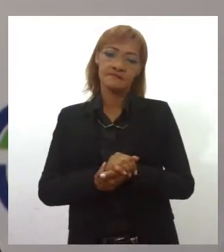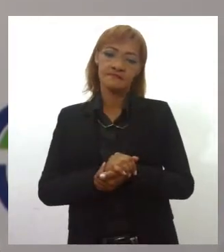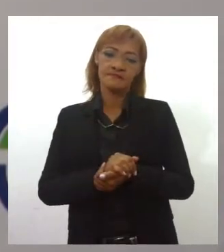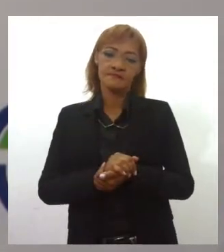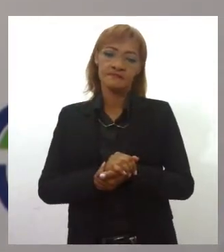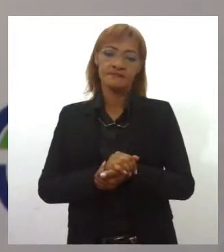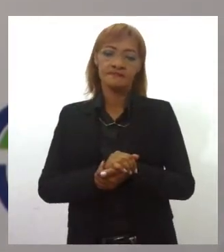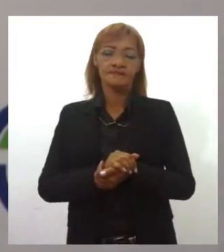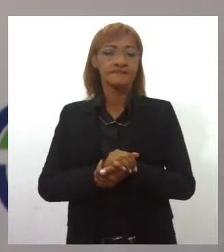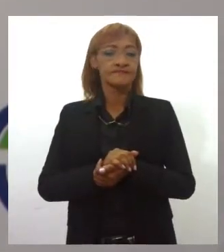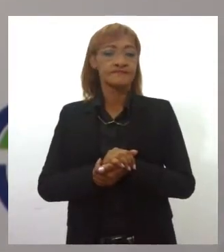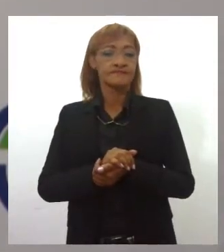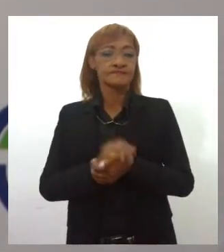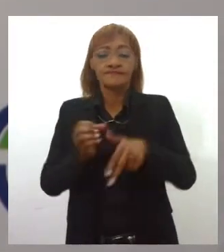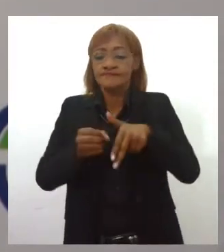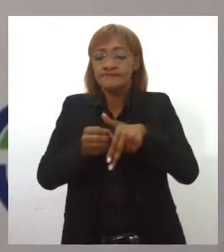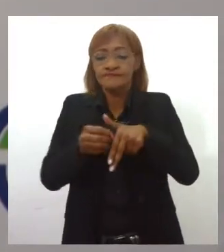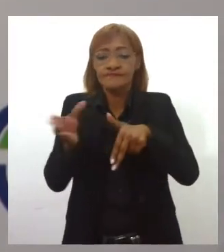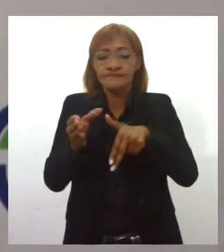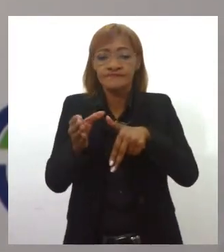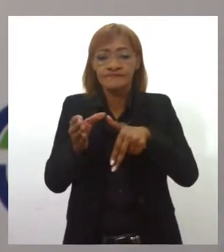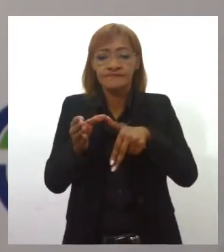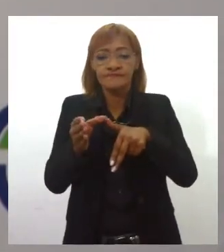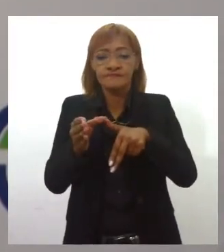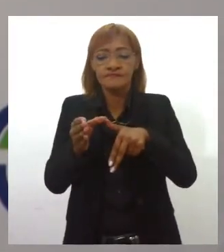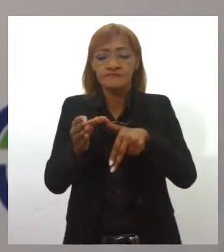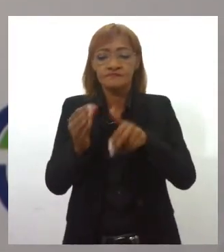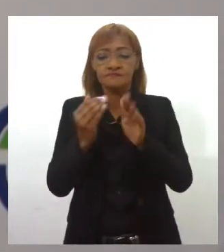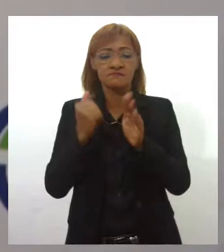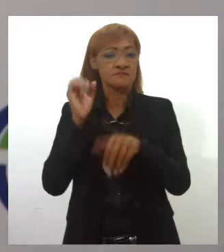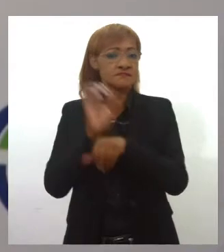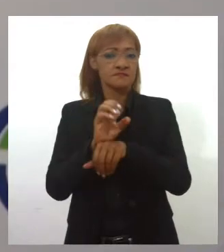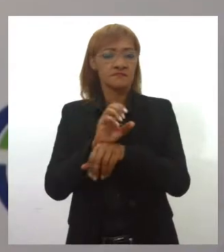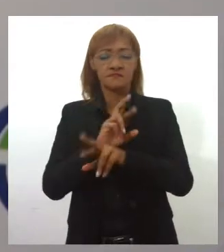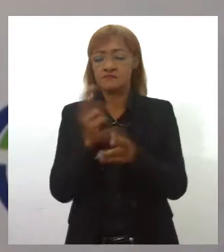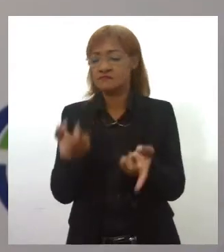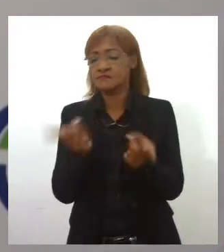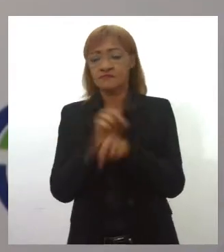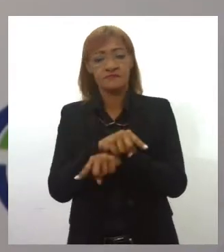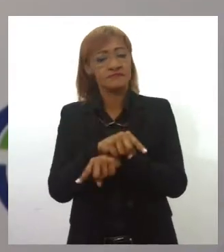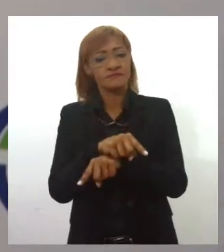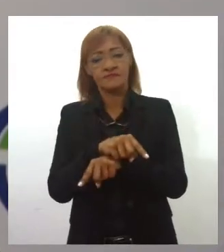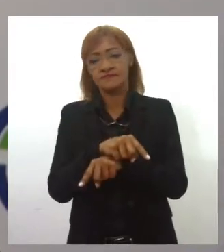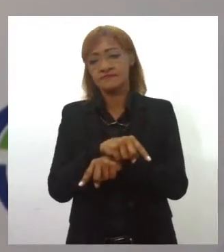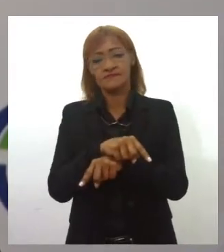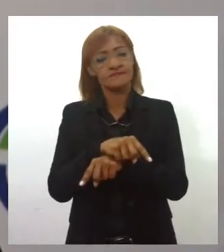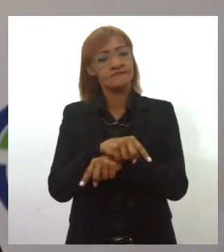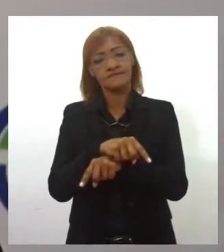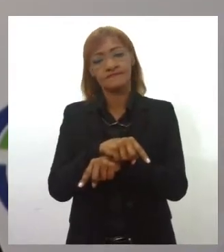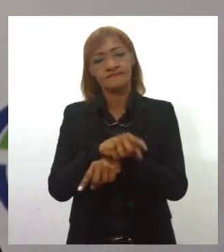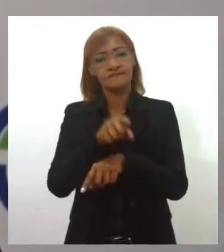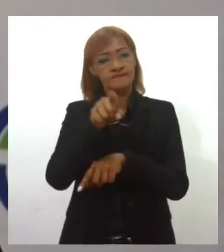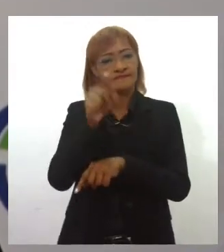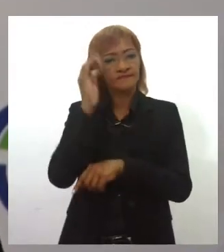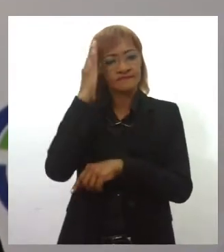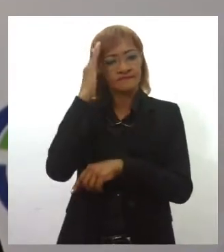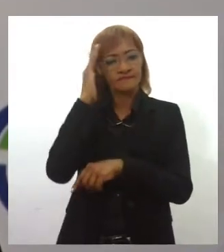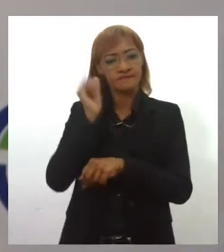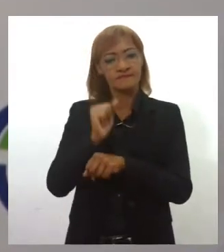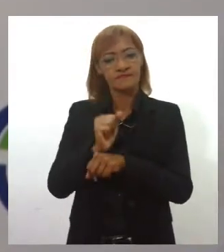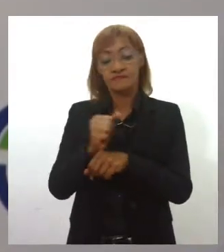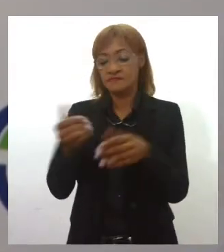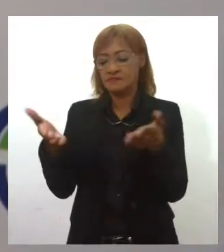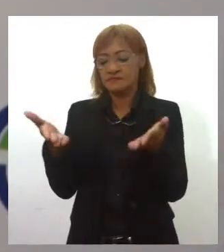Não arbitra custos elevados ao Estado, muito pelo contrário. Para você ter ideia, hoje o que o